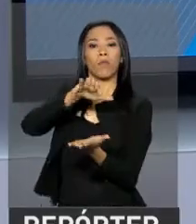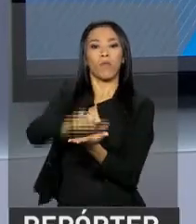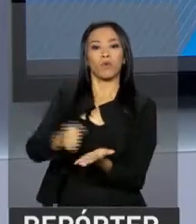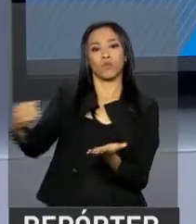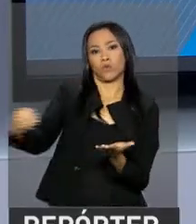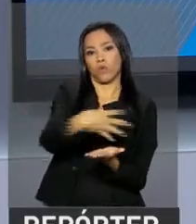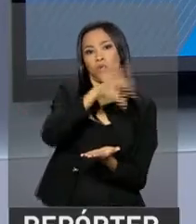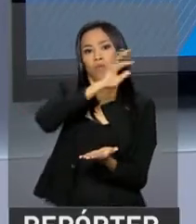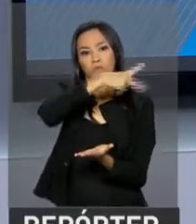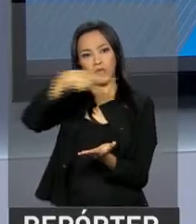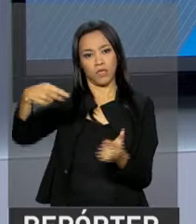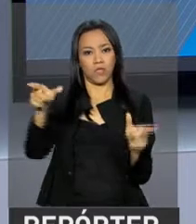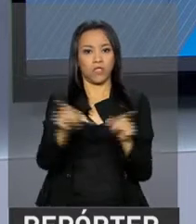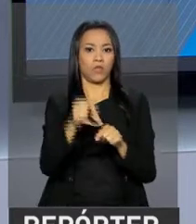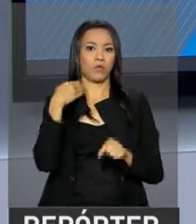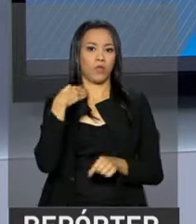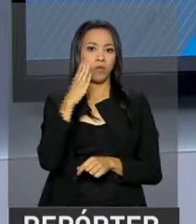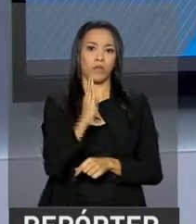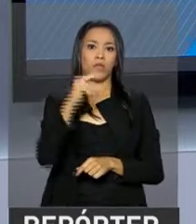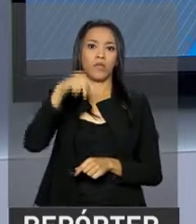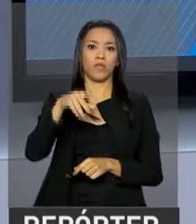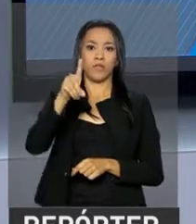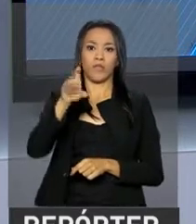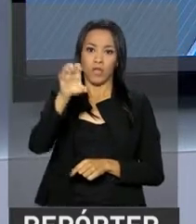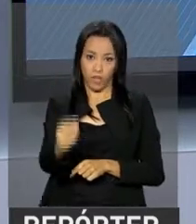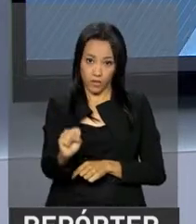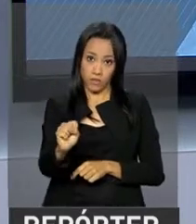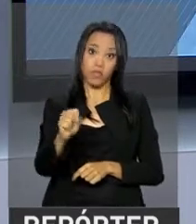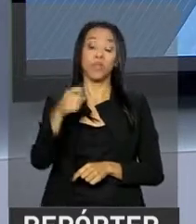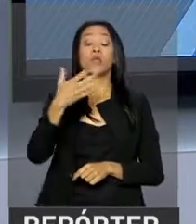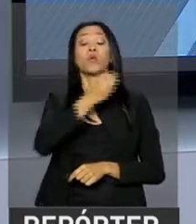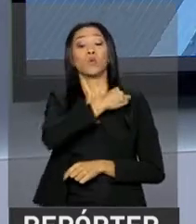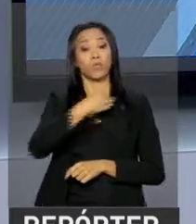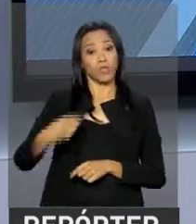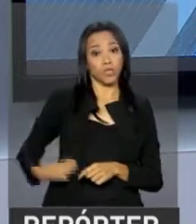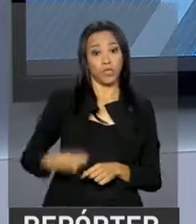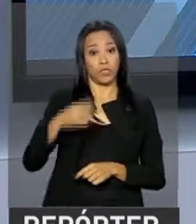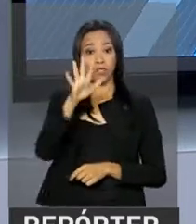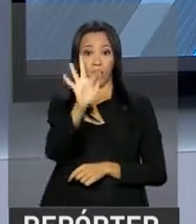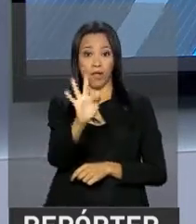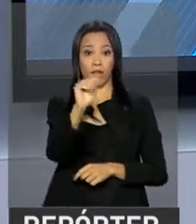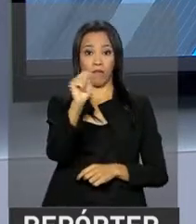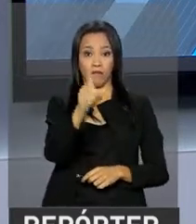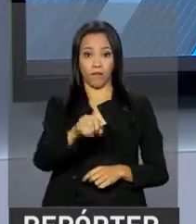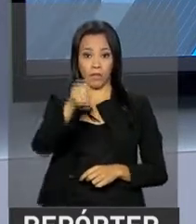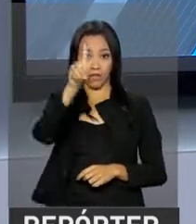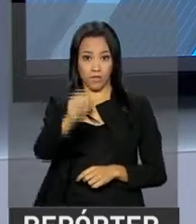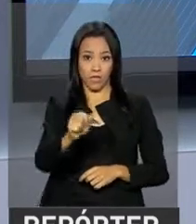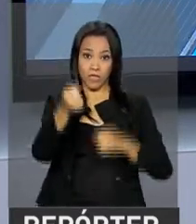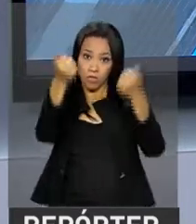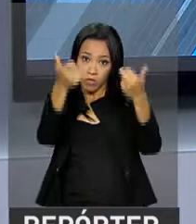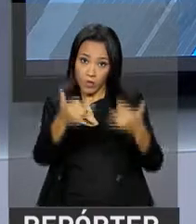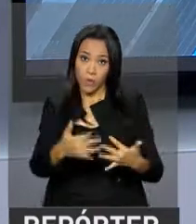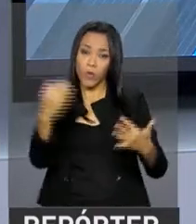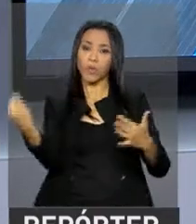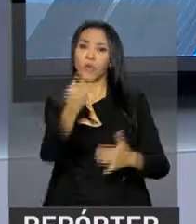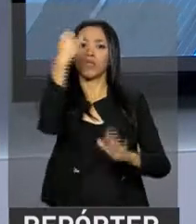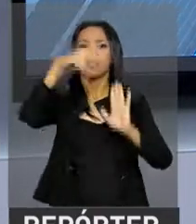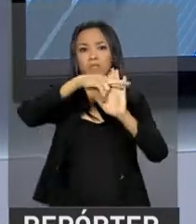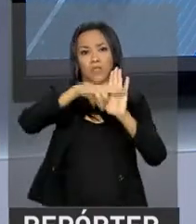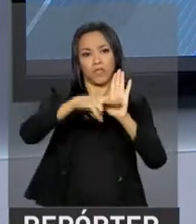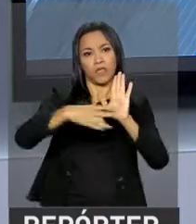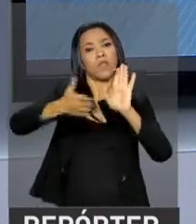BNDES, Paulo Rabelo de Castro, o ministro da Fazenda falou sobre a importância das medidas em